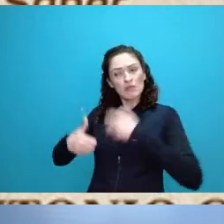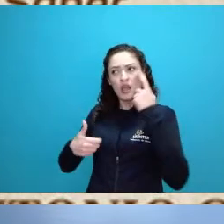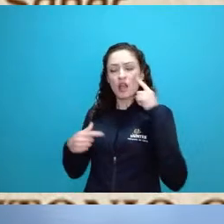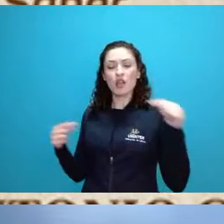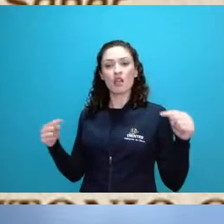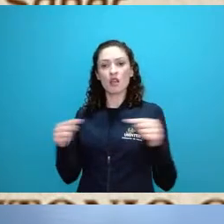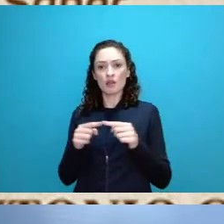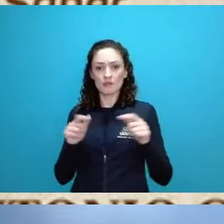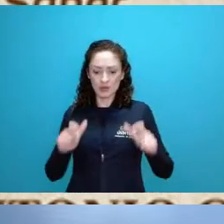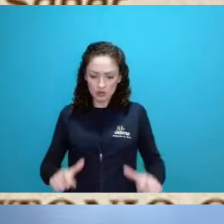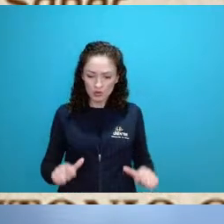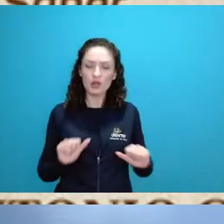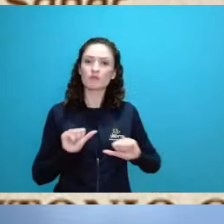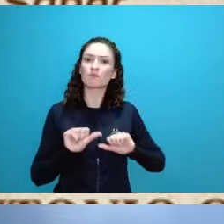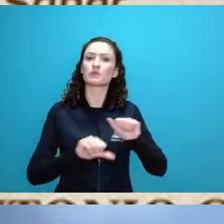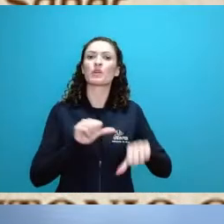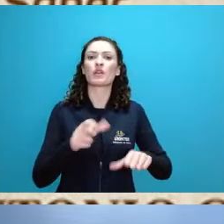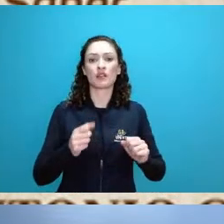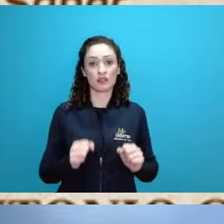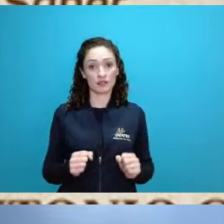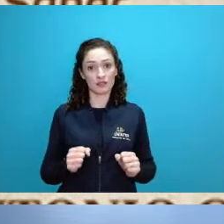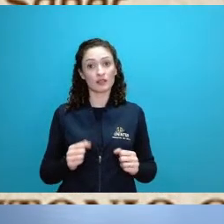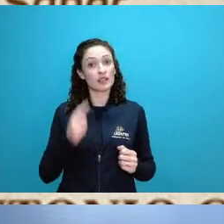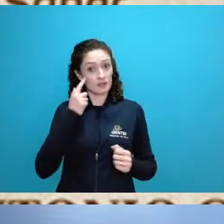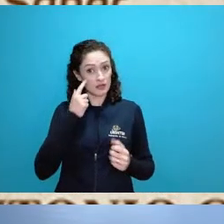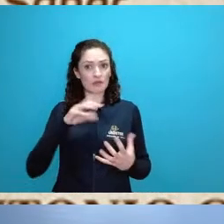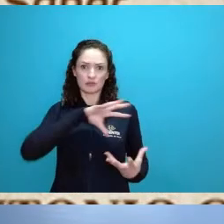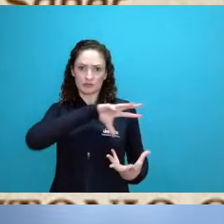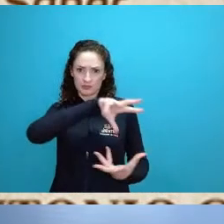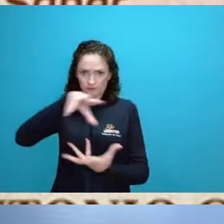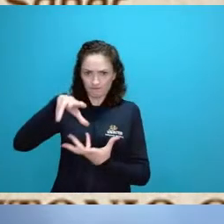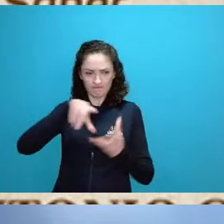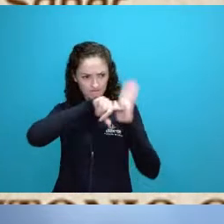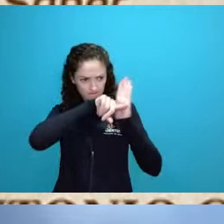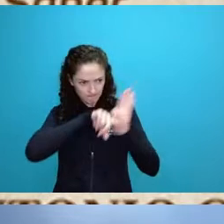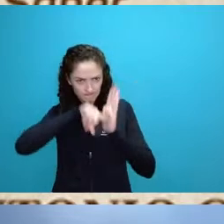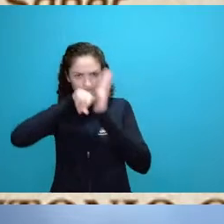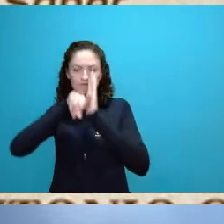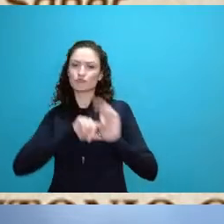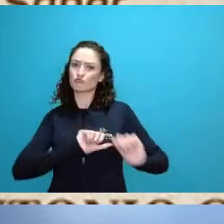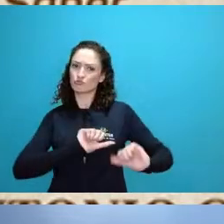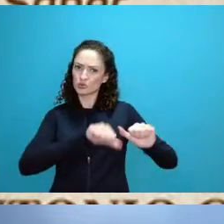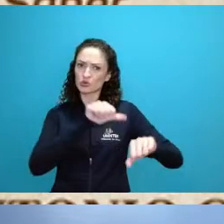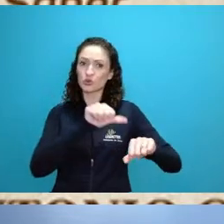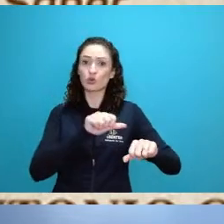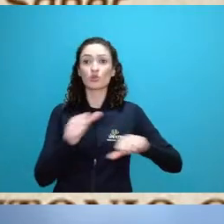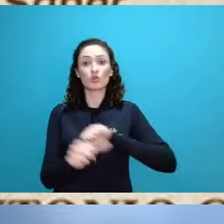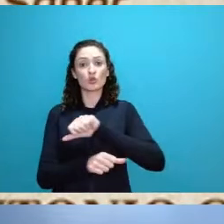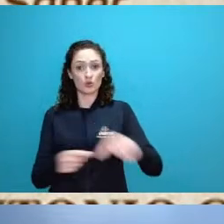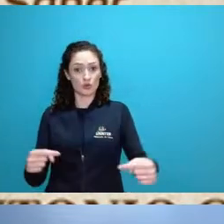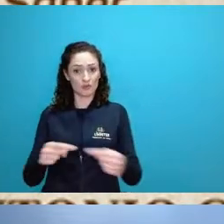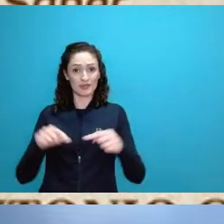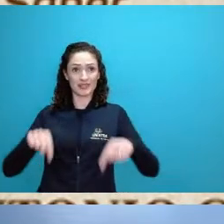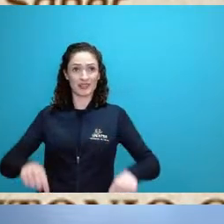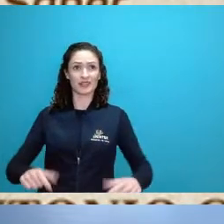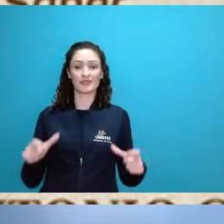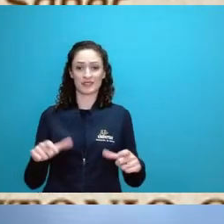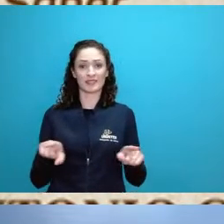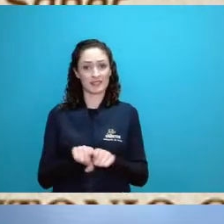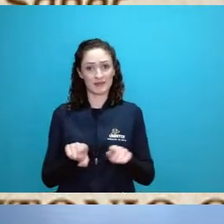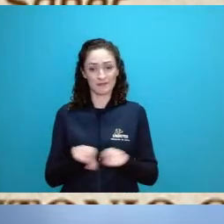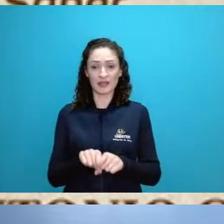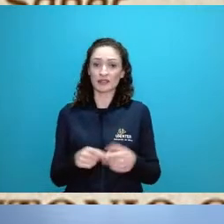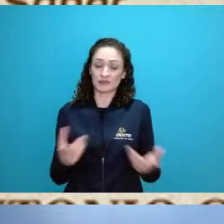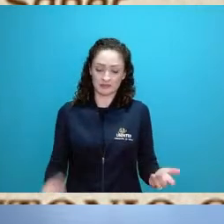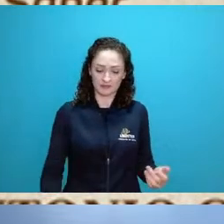claro que o global interfere em si na escala local mas às vezes as alterações que nós estamos fazendo no nosso meio